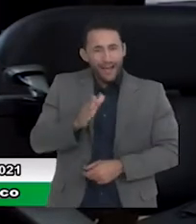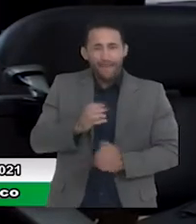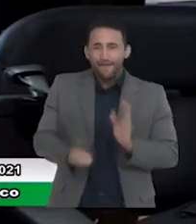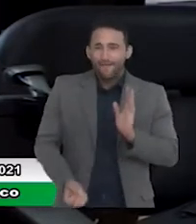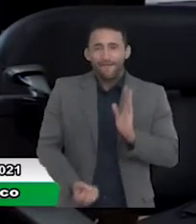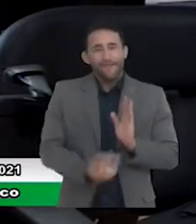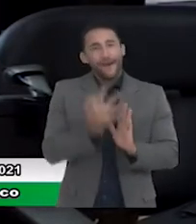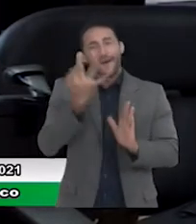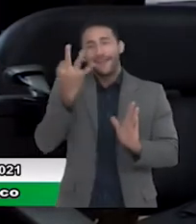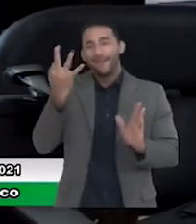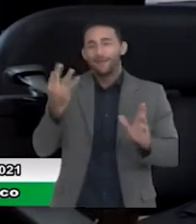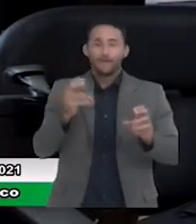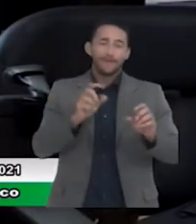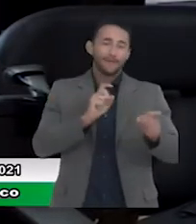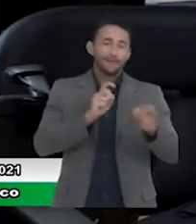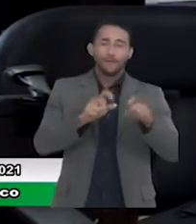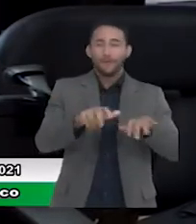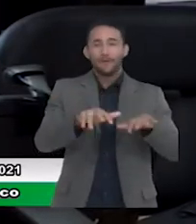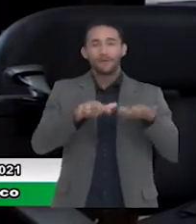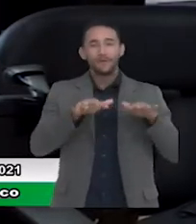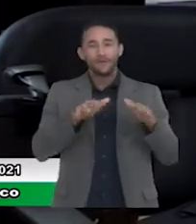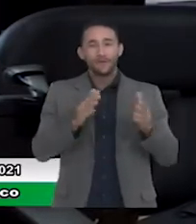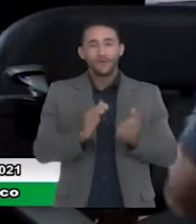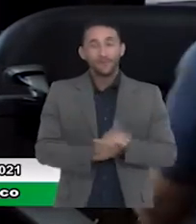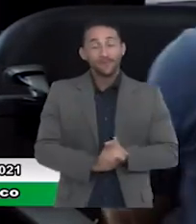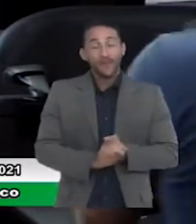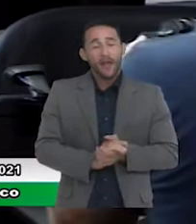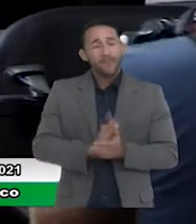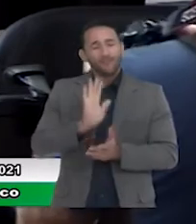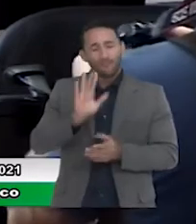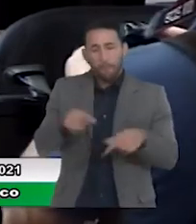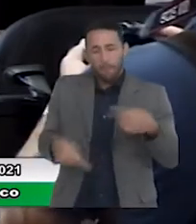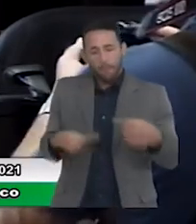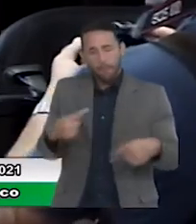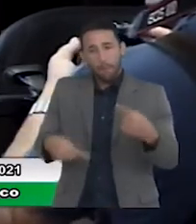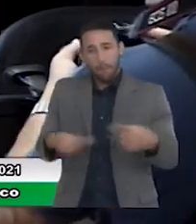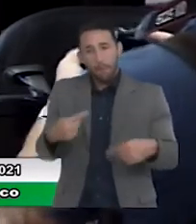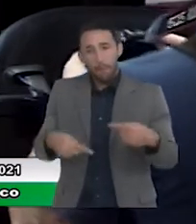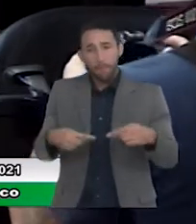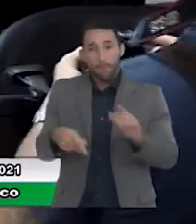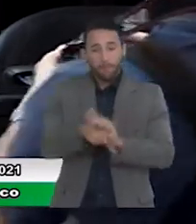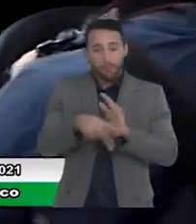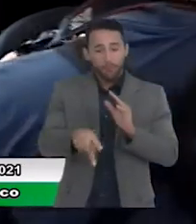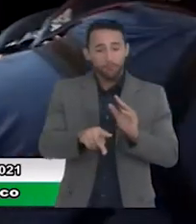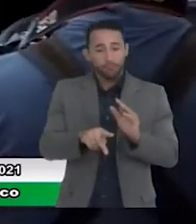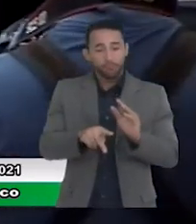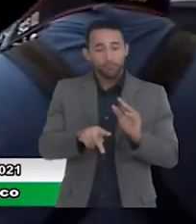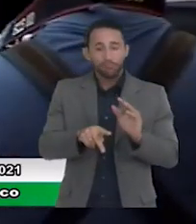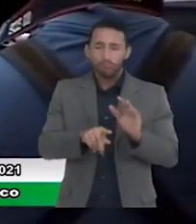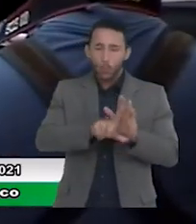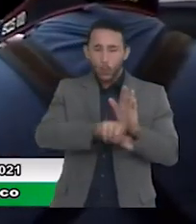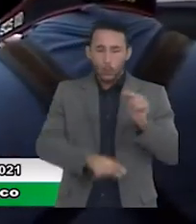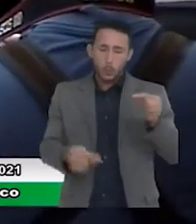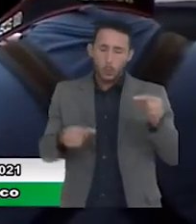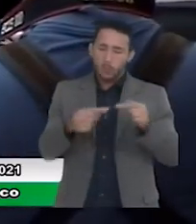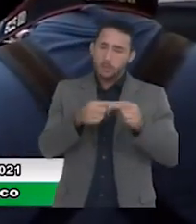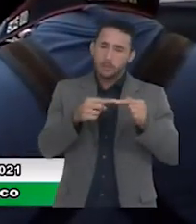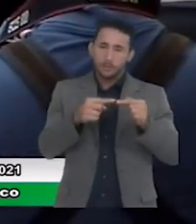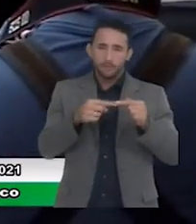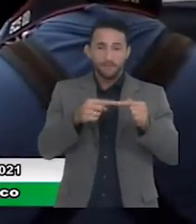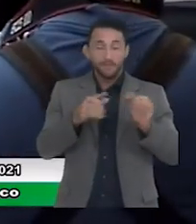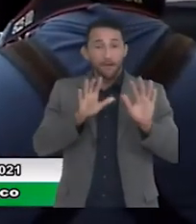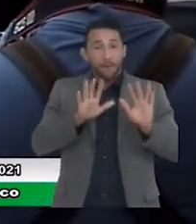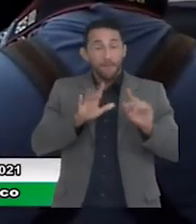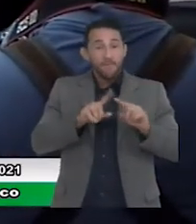audiências públicas e discussões legislativas. É um prazer poder estar aqui, porque aqui eu